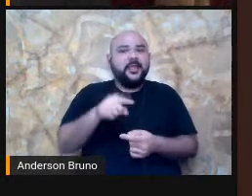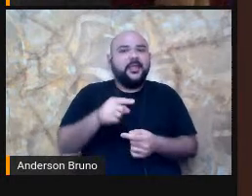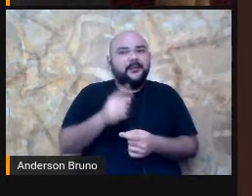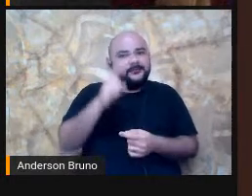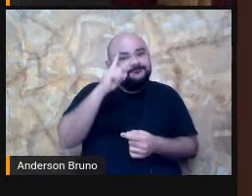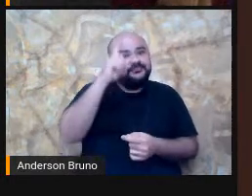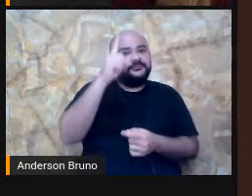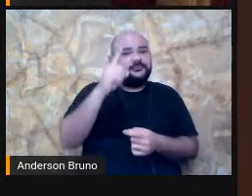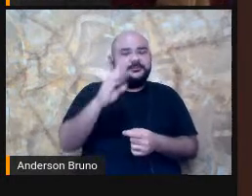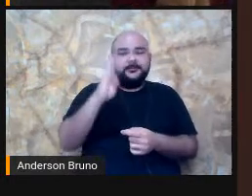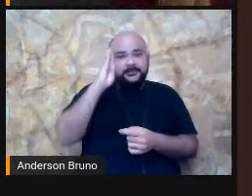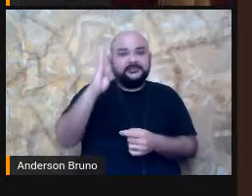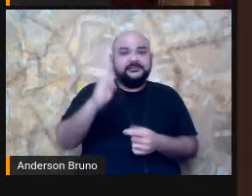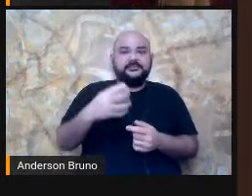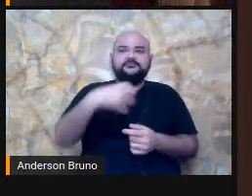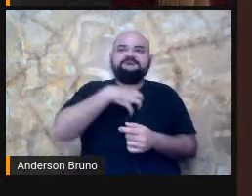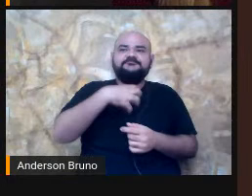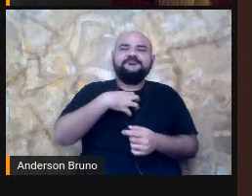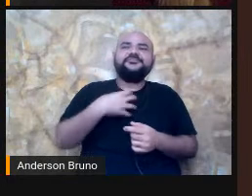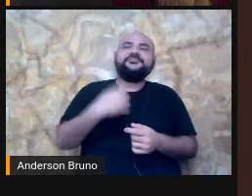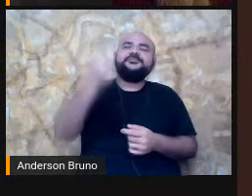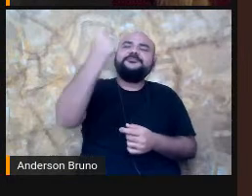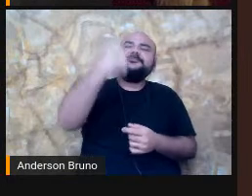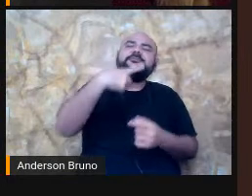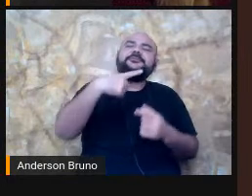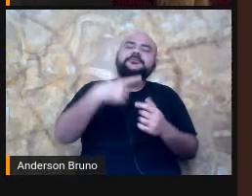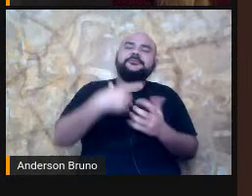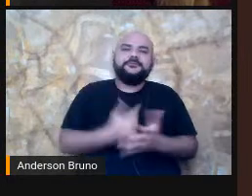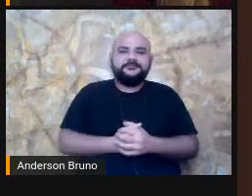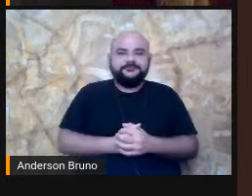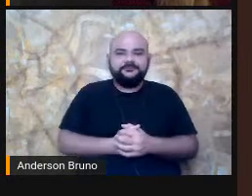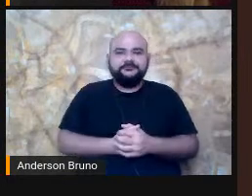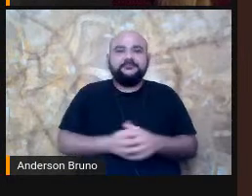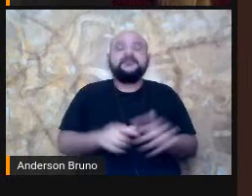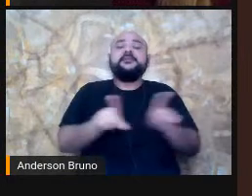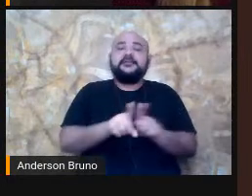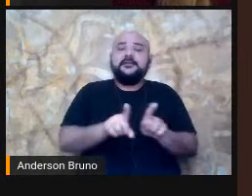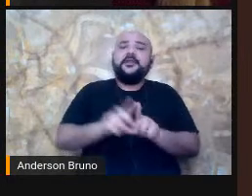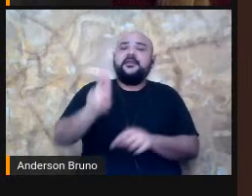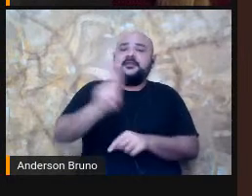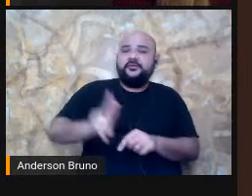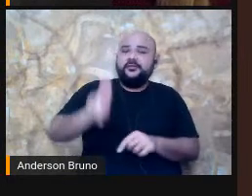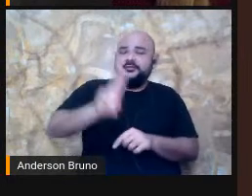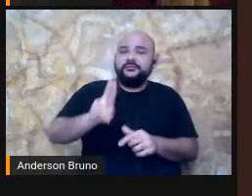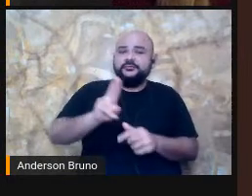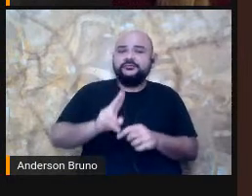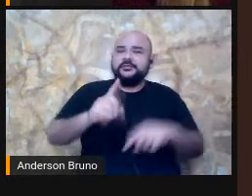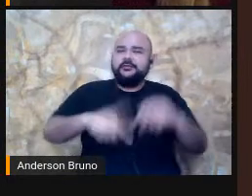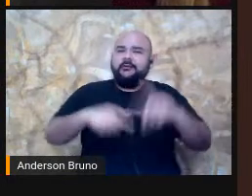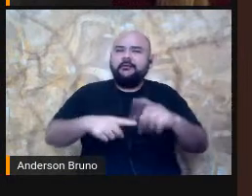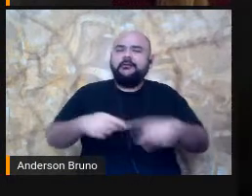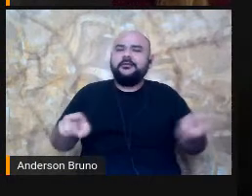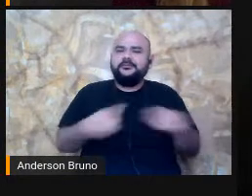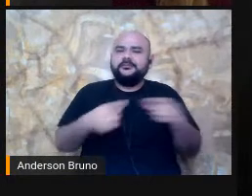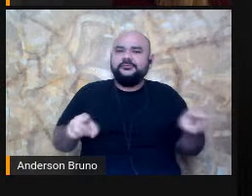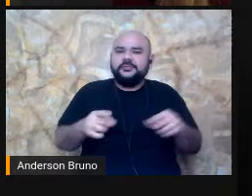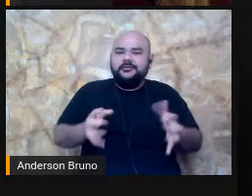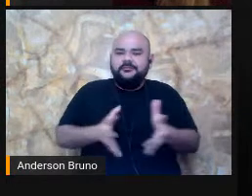compensatórios. E, mais uma vez, ela está com um instrumento musical, aqui, que nesse caso é uma sanfona.